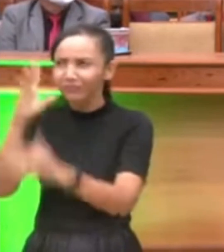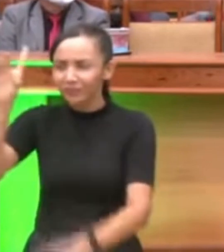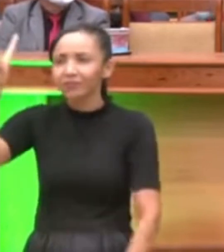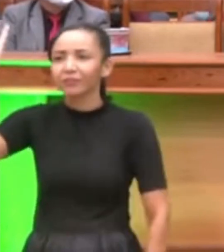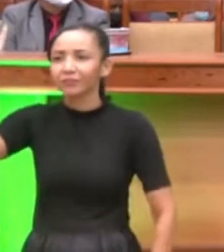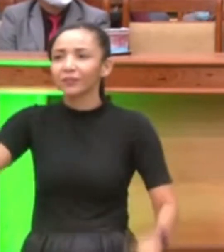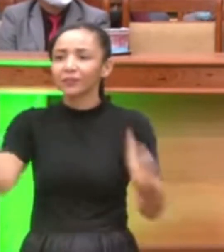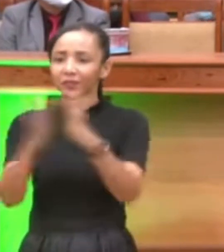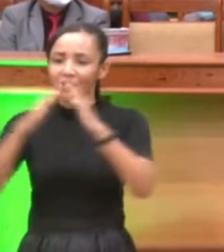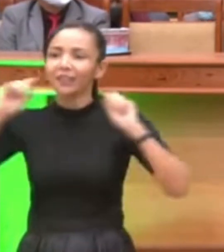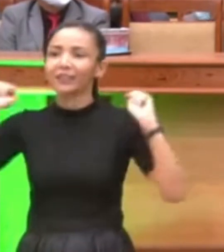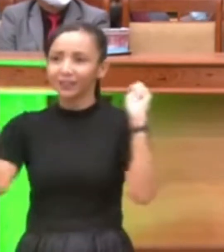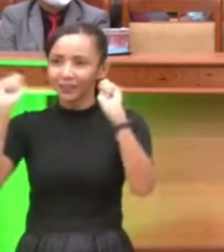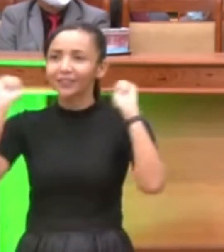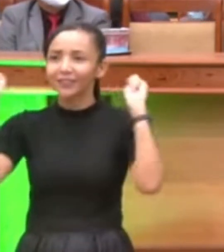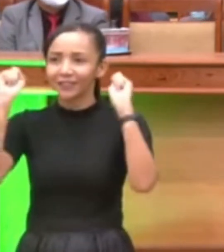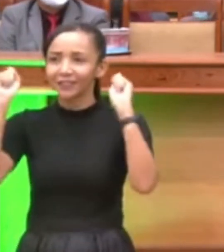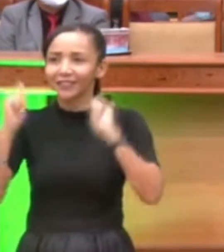aleluia